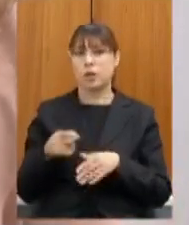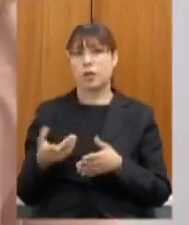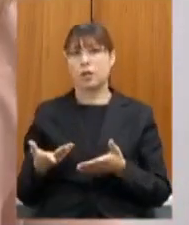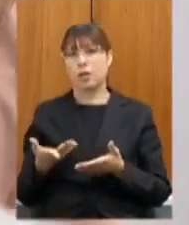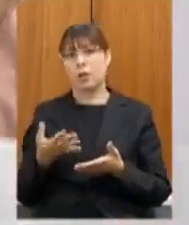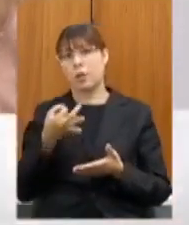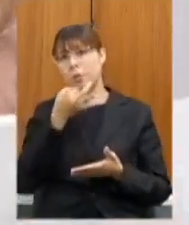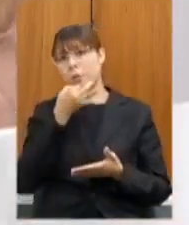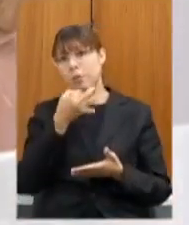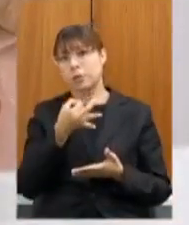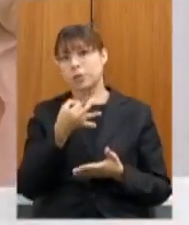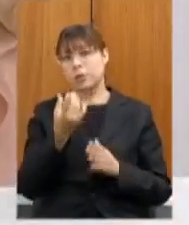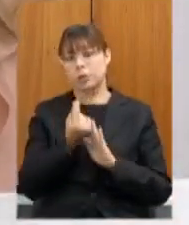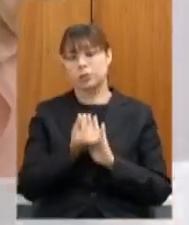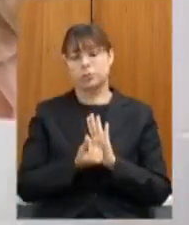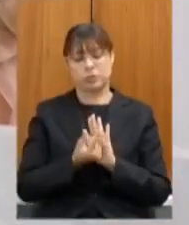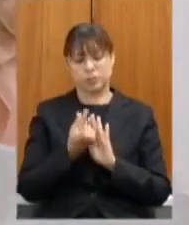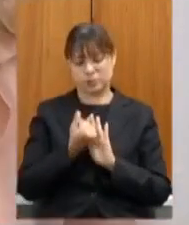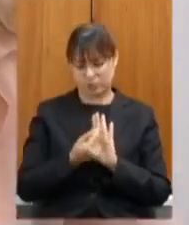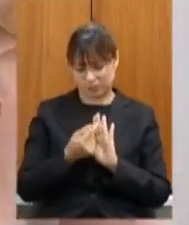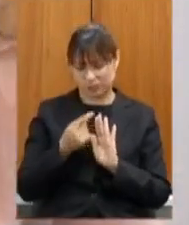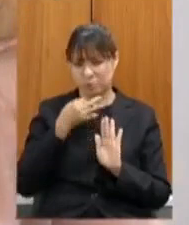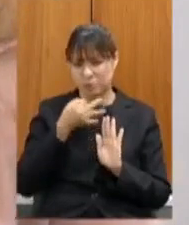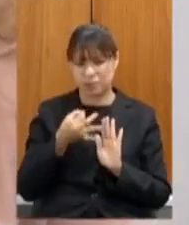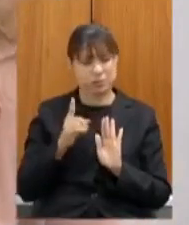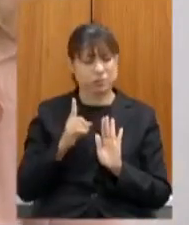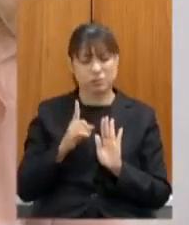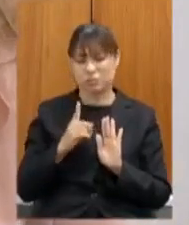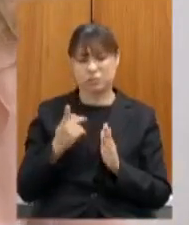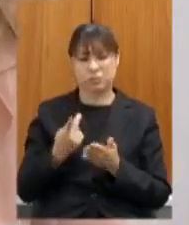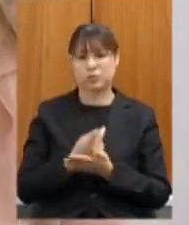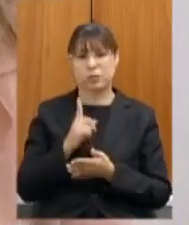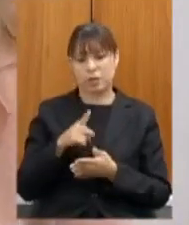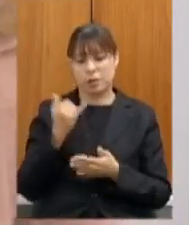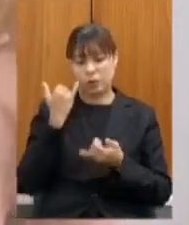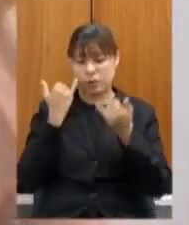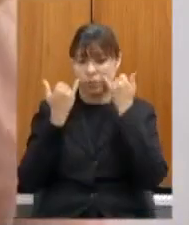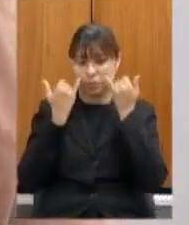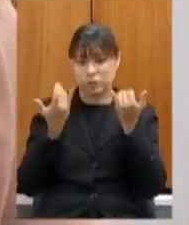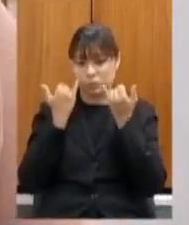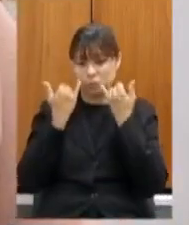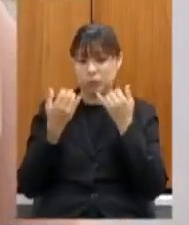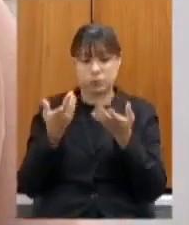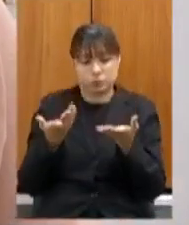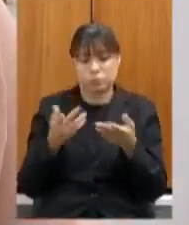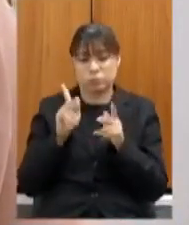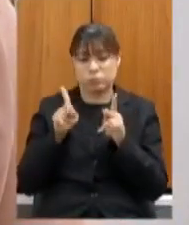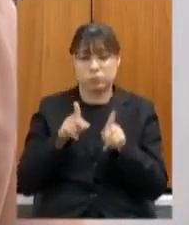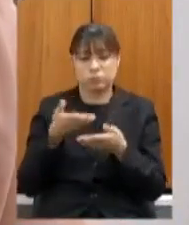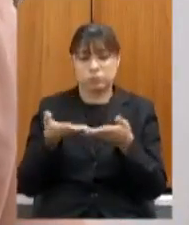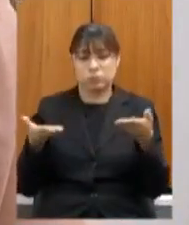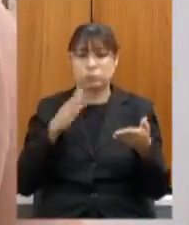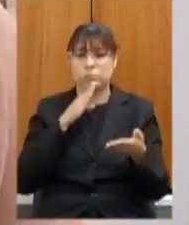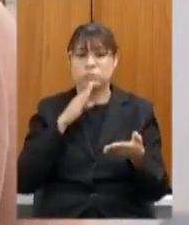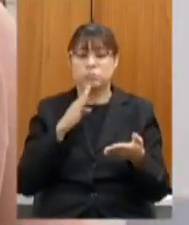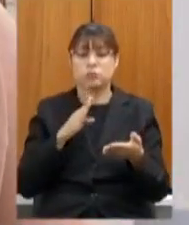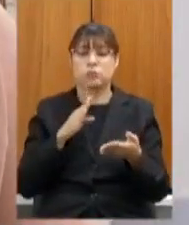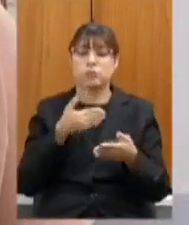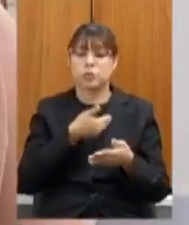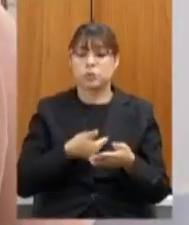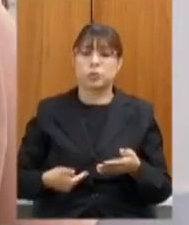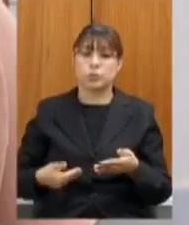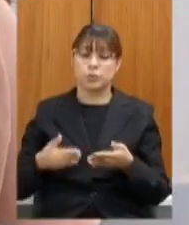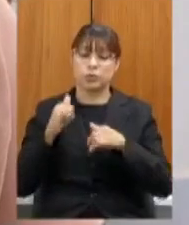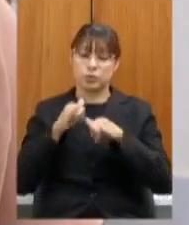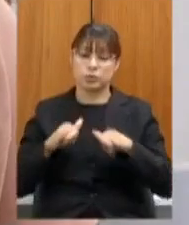opinião orçamento não é opinião execução não é opinião são dados os dados são públicos já divulgados pelo próprio governo do